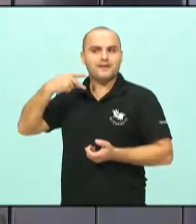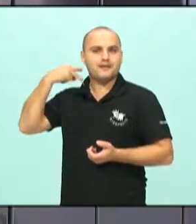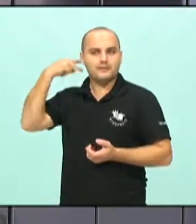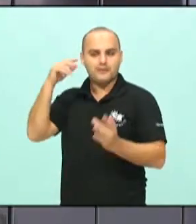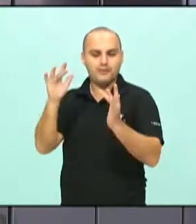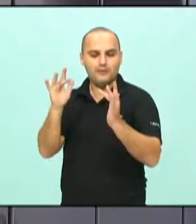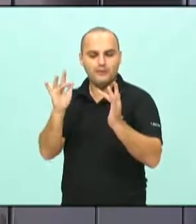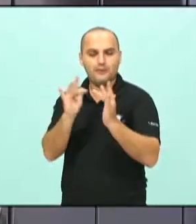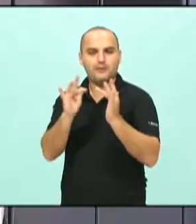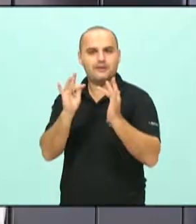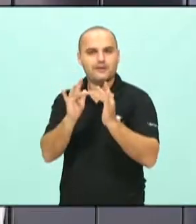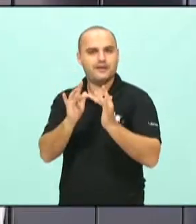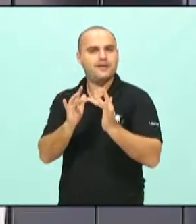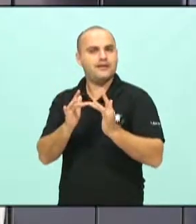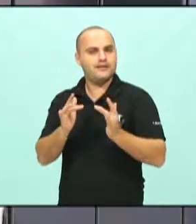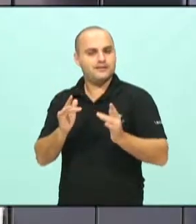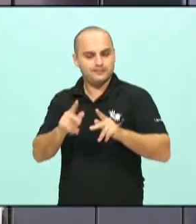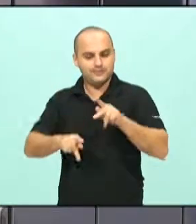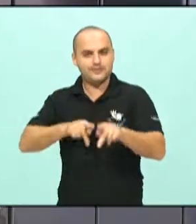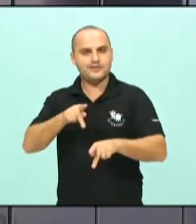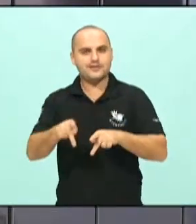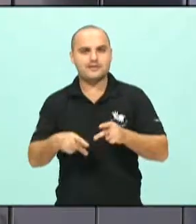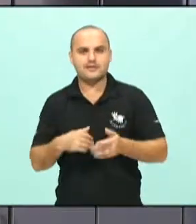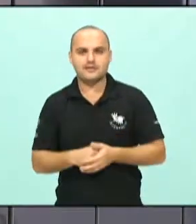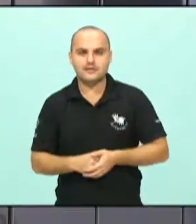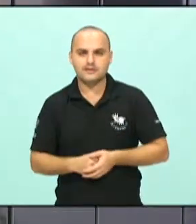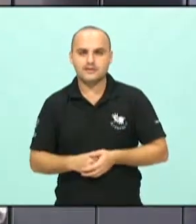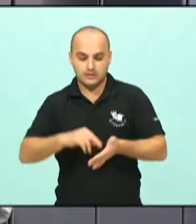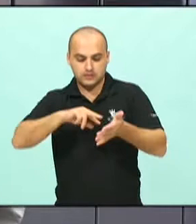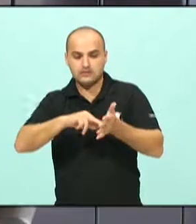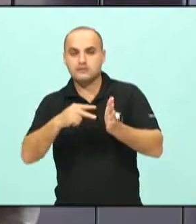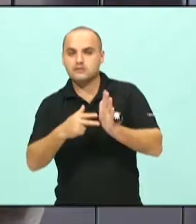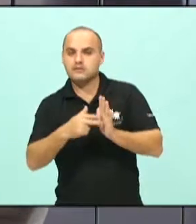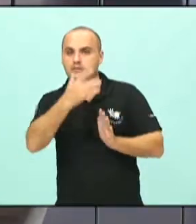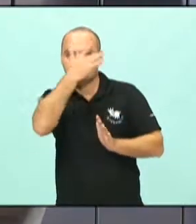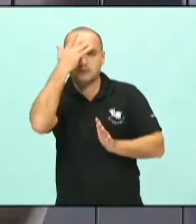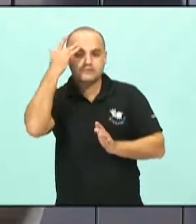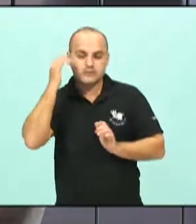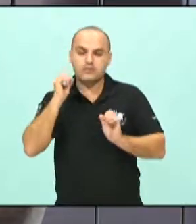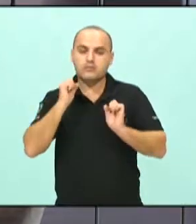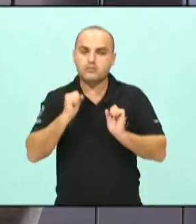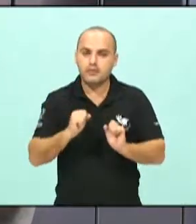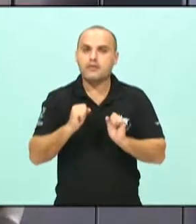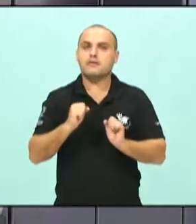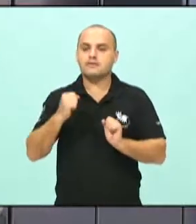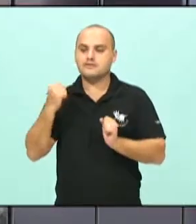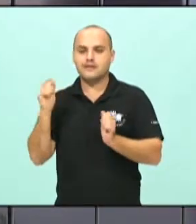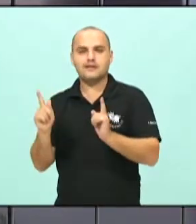saber que tem uma pessoa que elas possam contar, que elas possam conversar, que elas possam fazer o seu reclame.